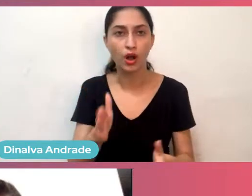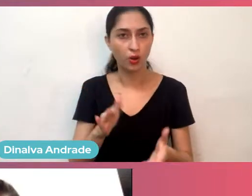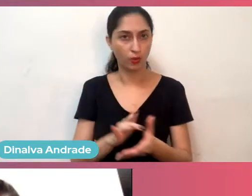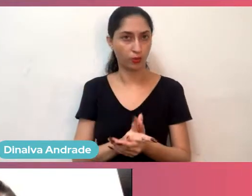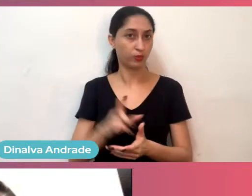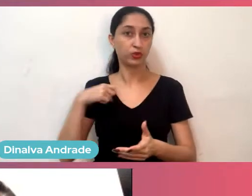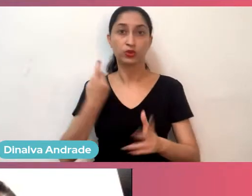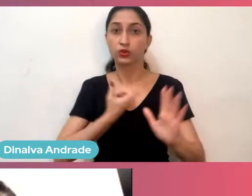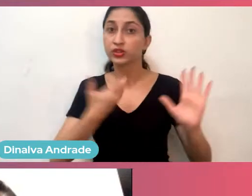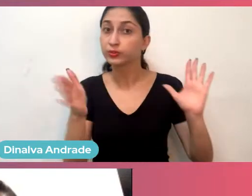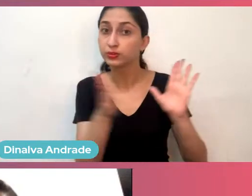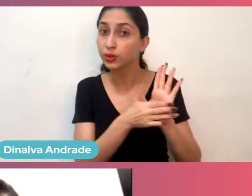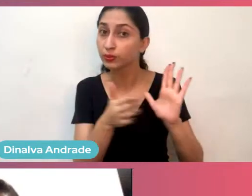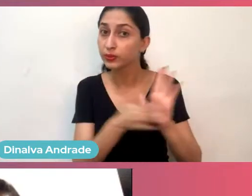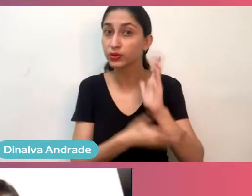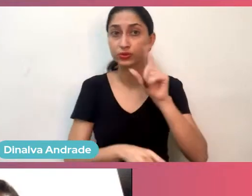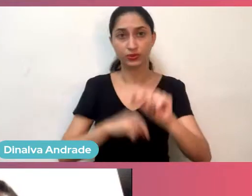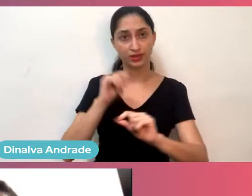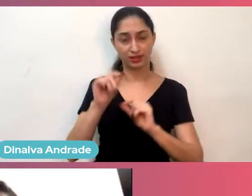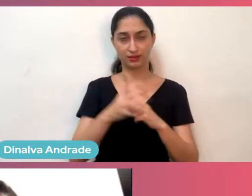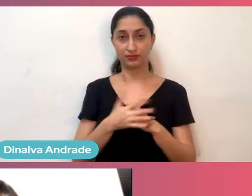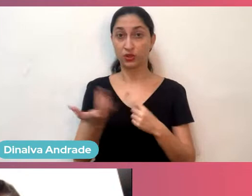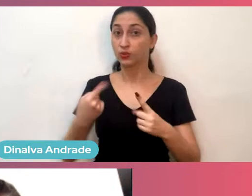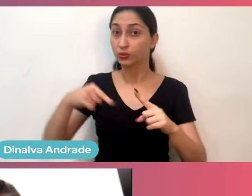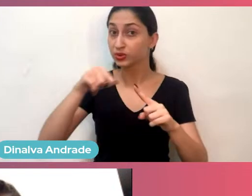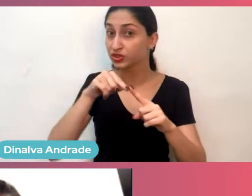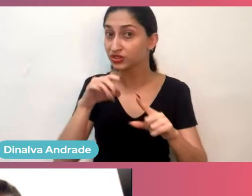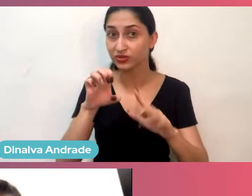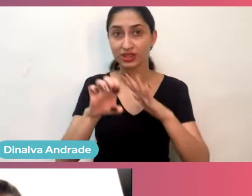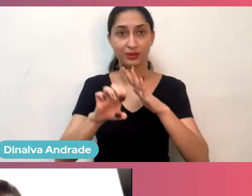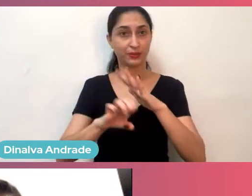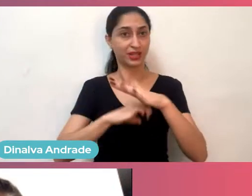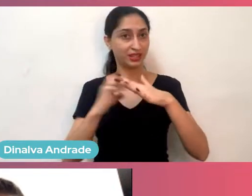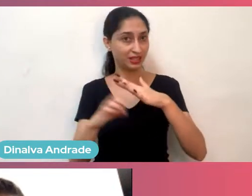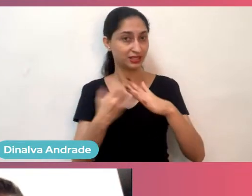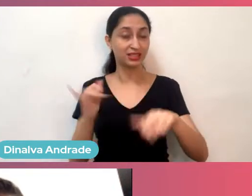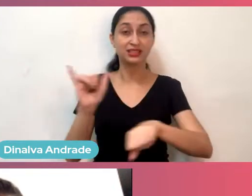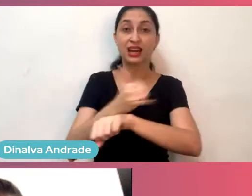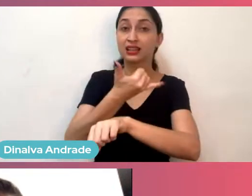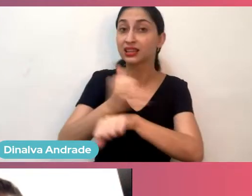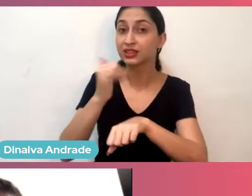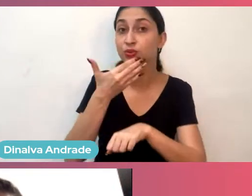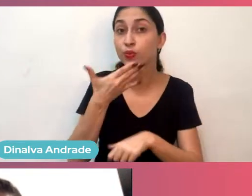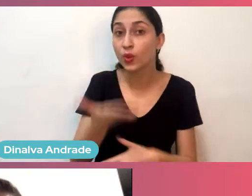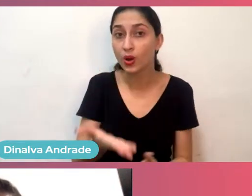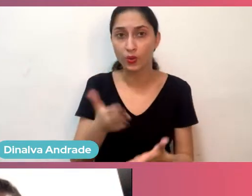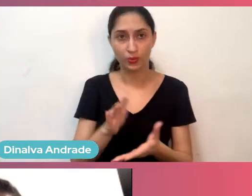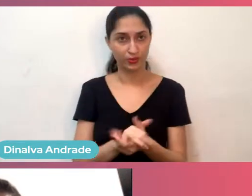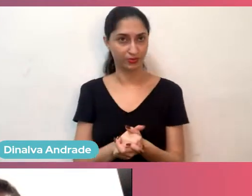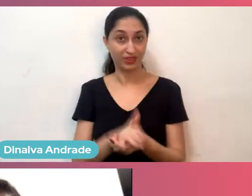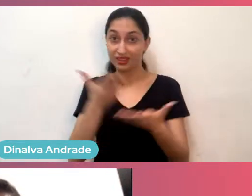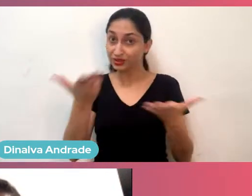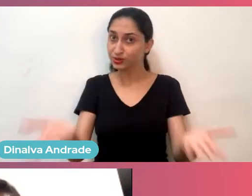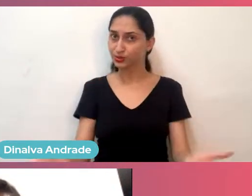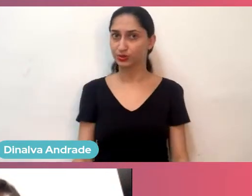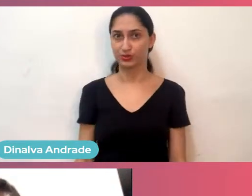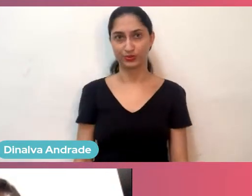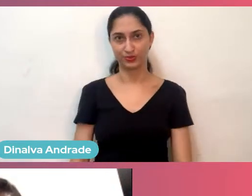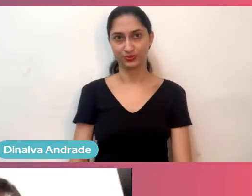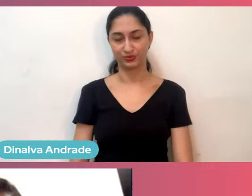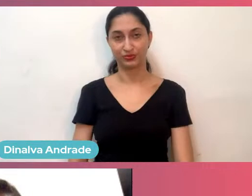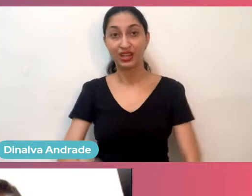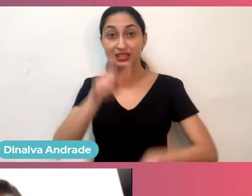propósitos, o objetivo da empresa, estratégia, sabe? É isso, assim, eu acho que isso, as